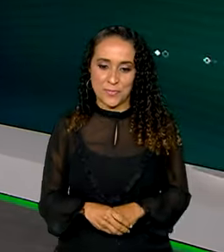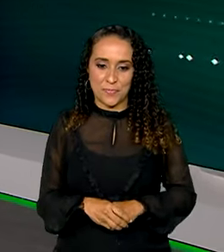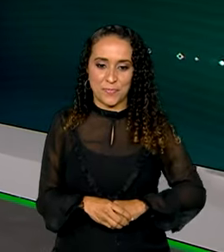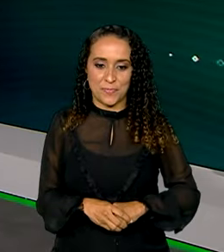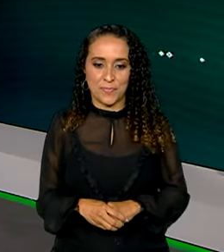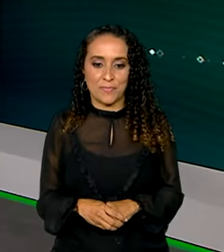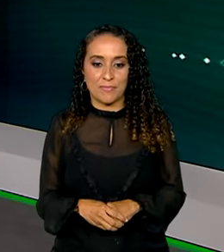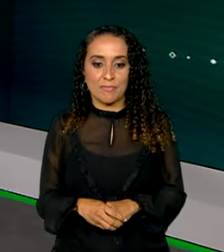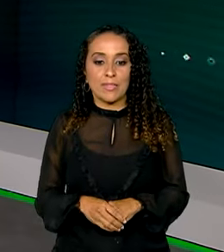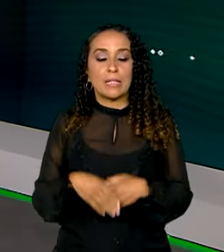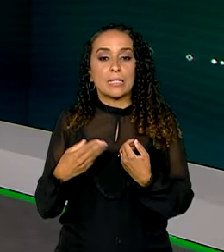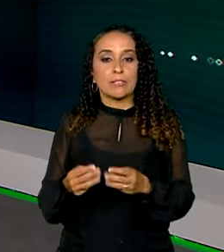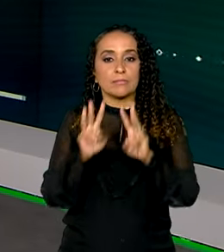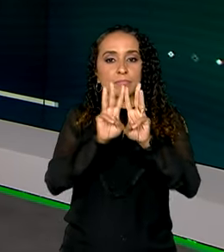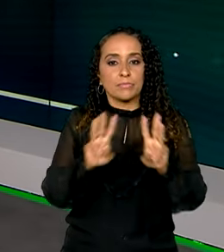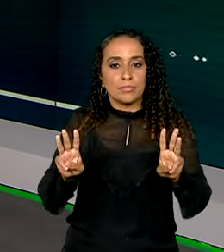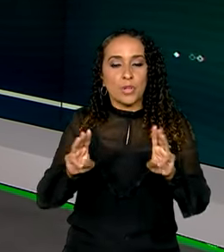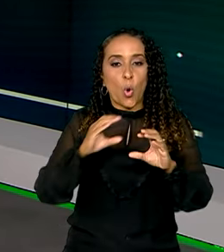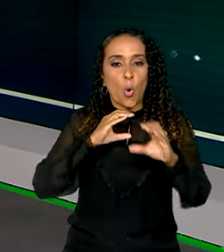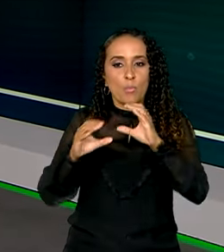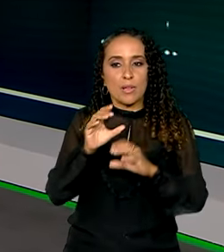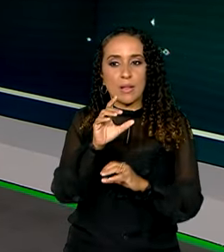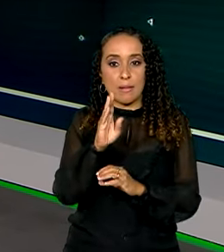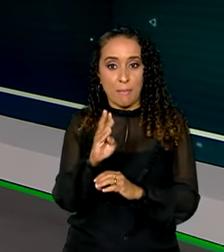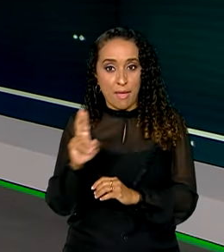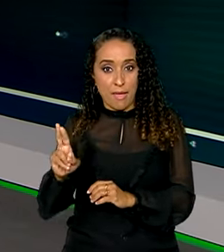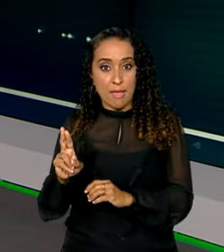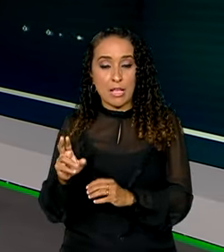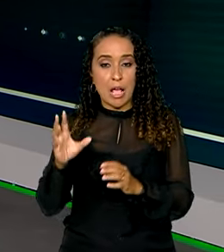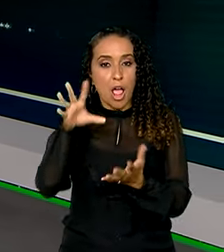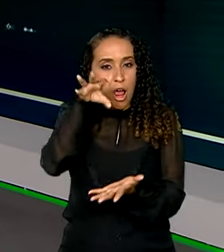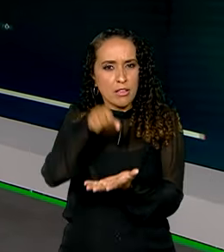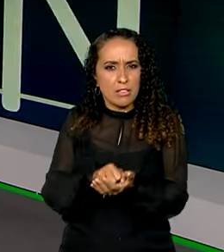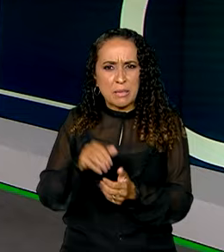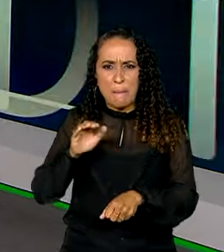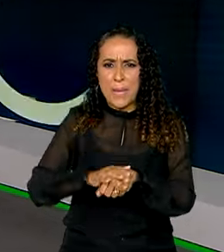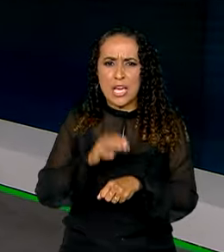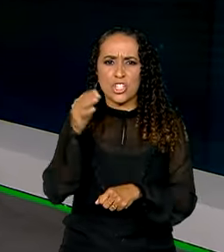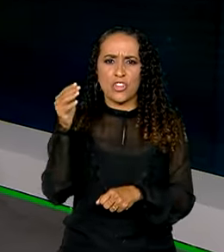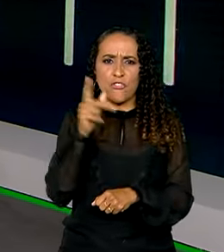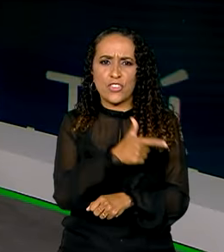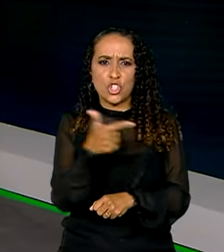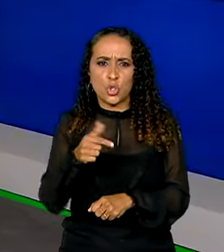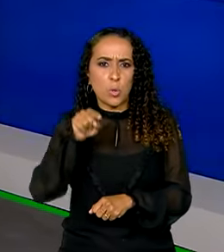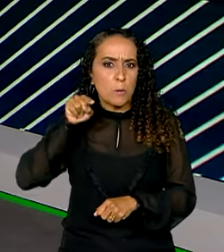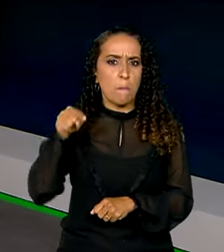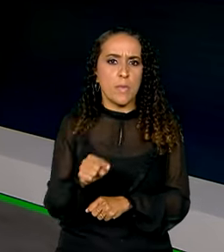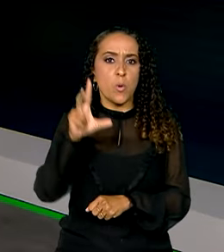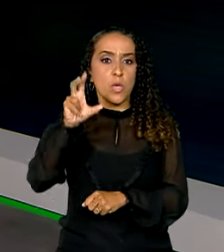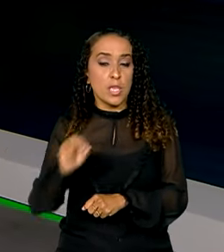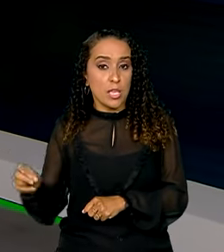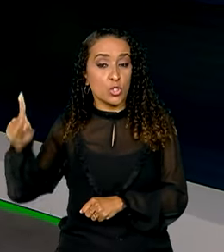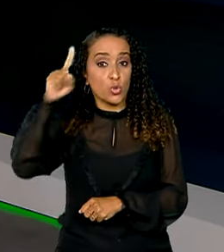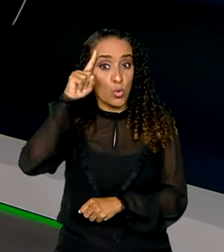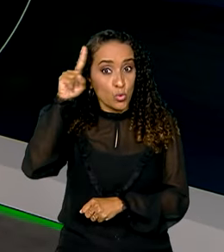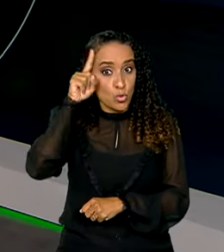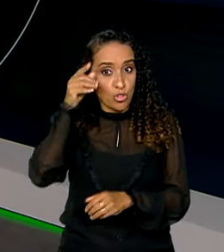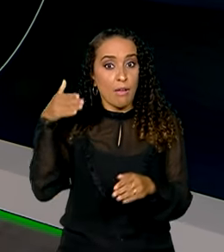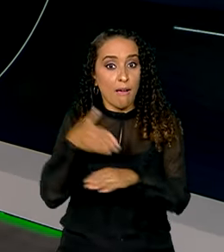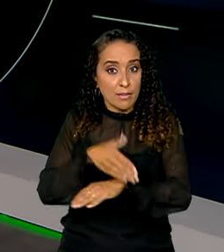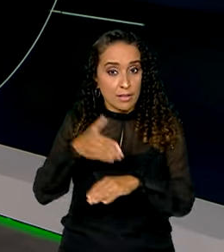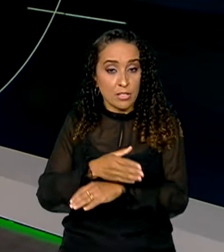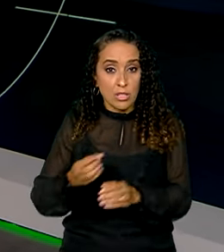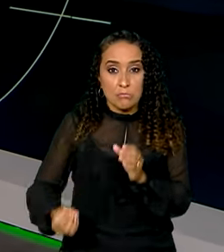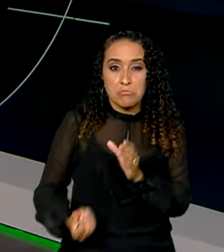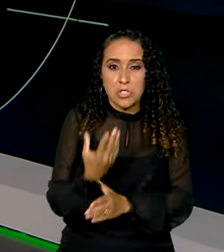O portal Comunica.br do Governo Federal vem registrando mais de 22.500 acessos por dia desde que foi criado